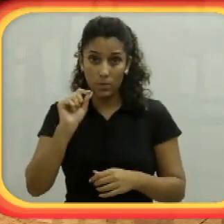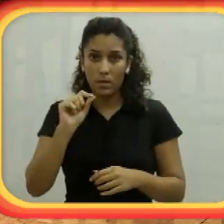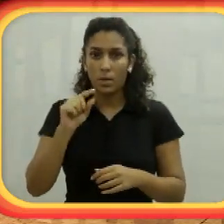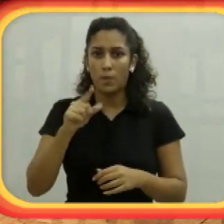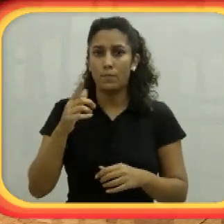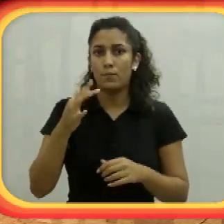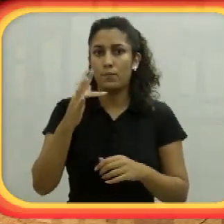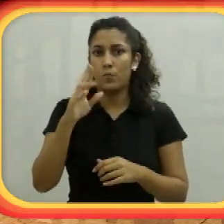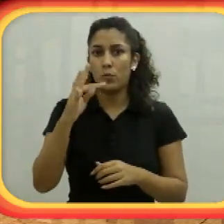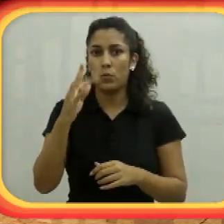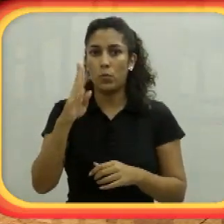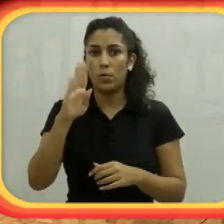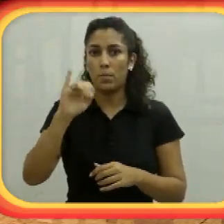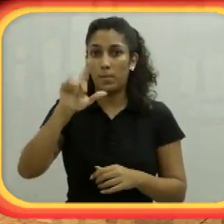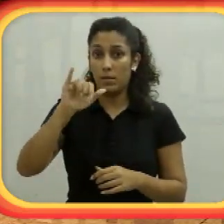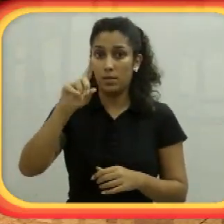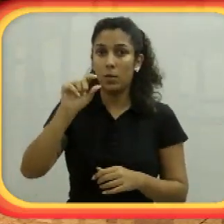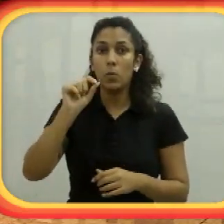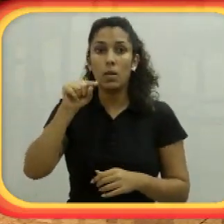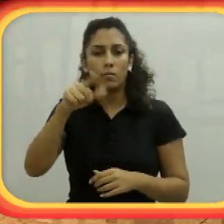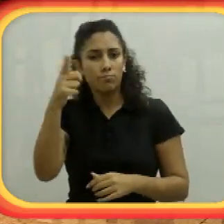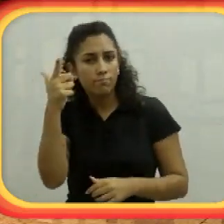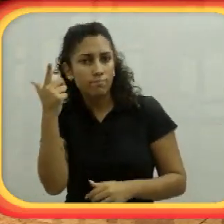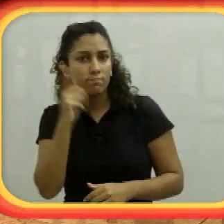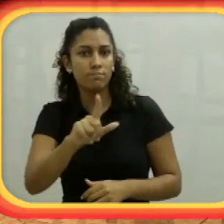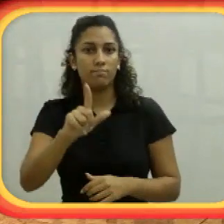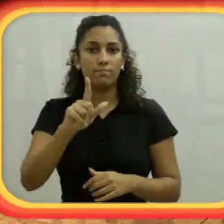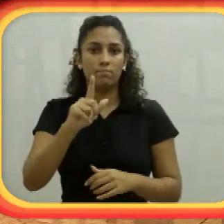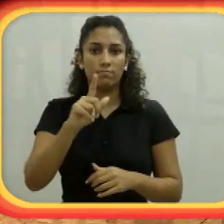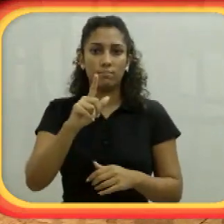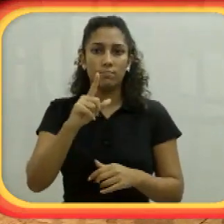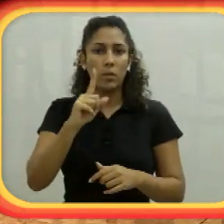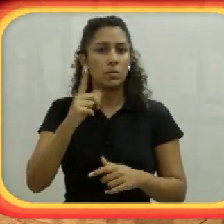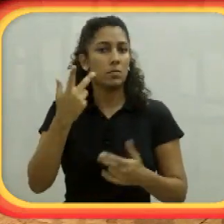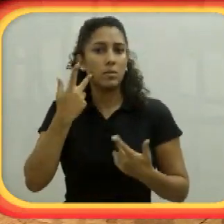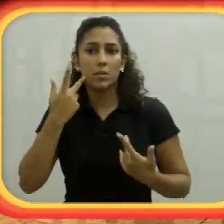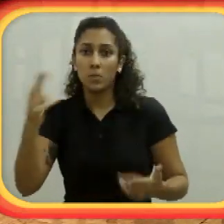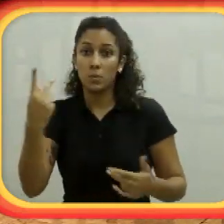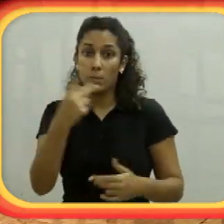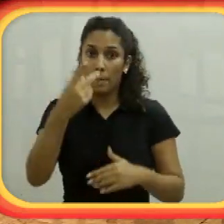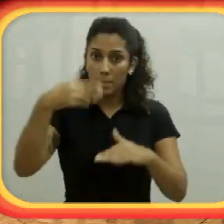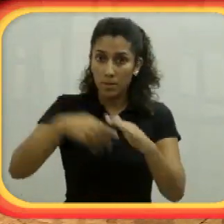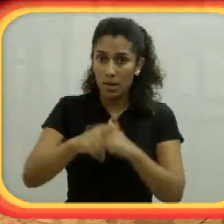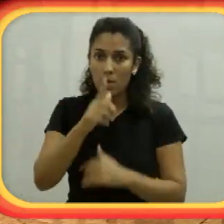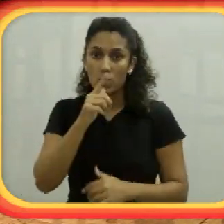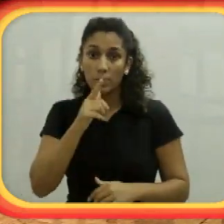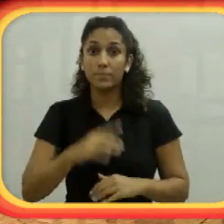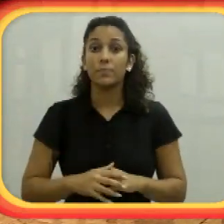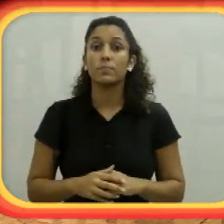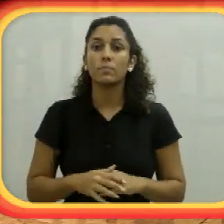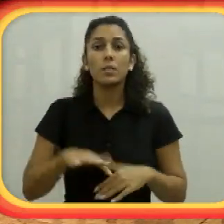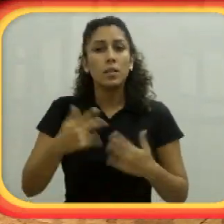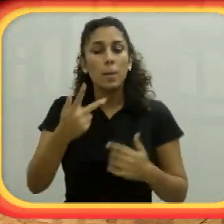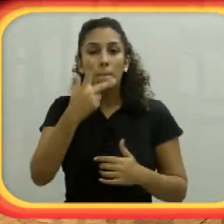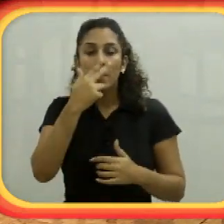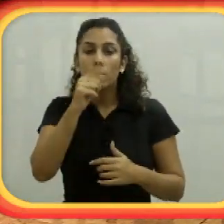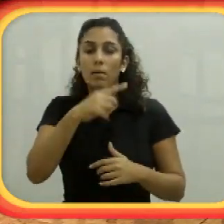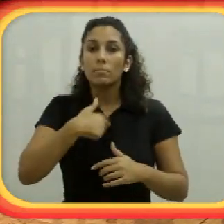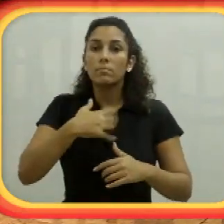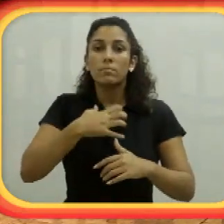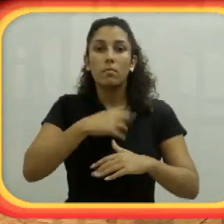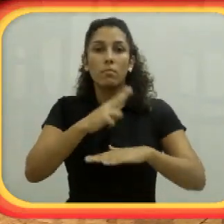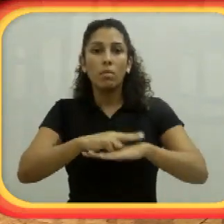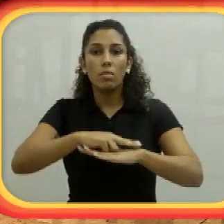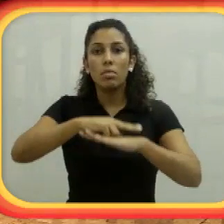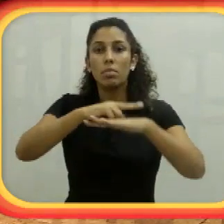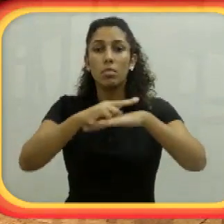tempo indo várias vezes, mergulhando, eu comecei a ter o que a gente chama de flutuabilidade, que é você conseguir a neutralidade embaixo d'água,